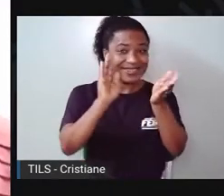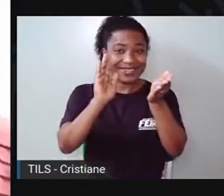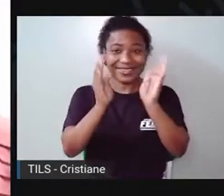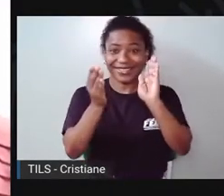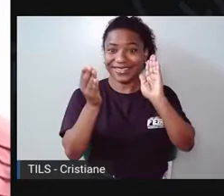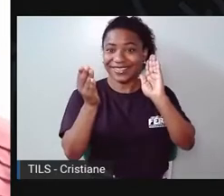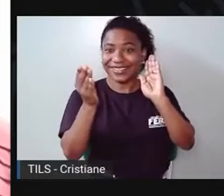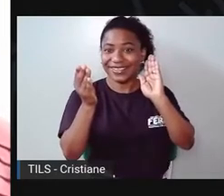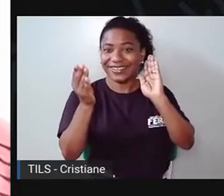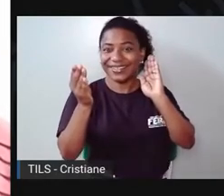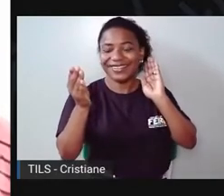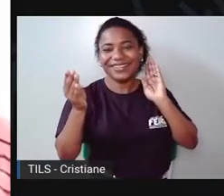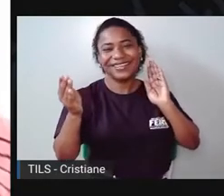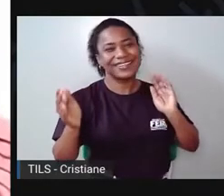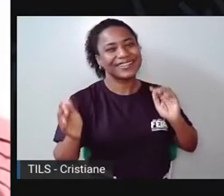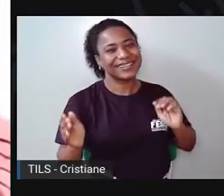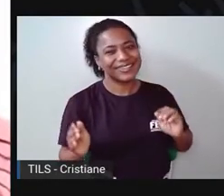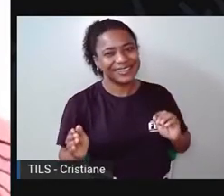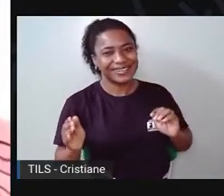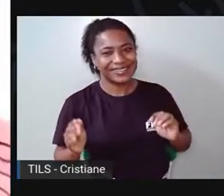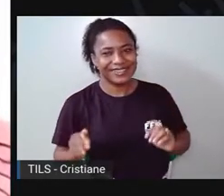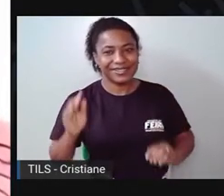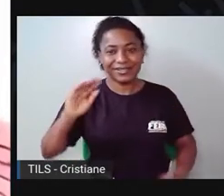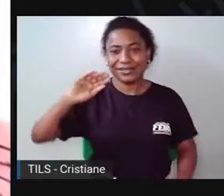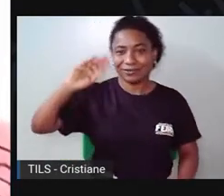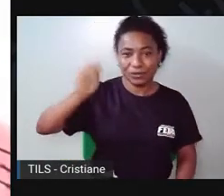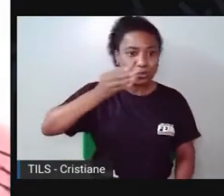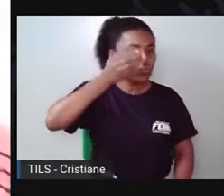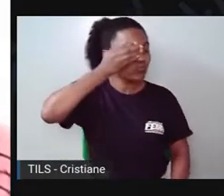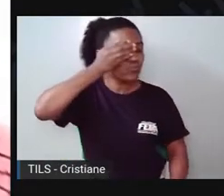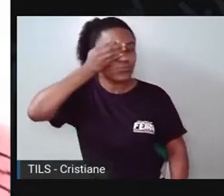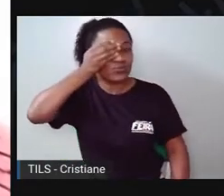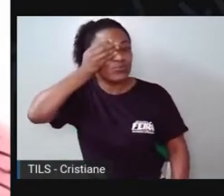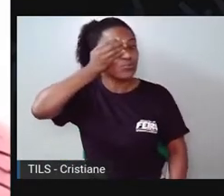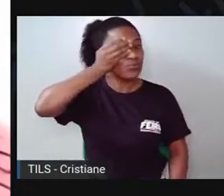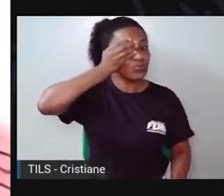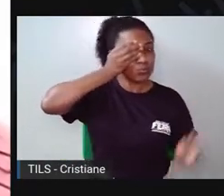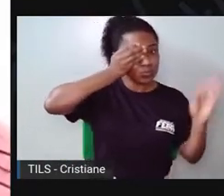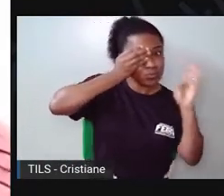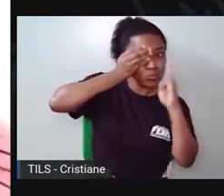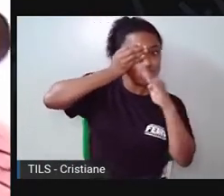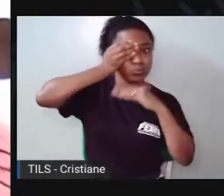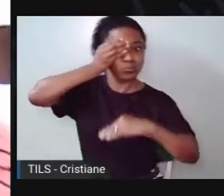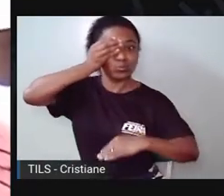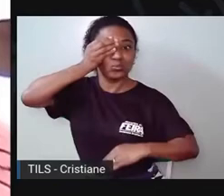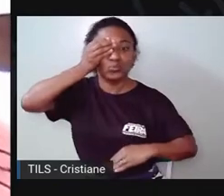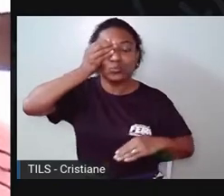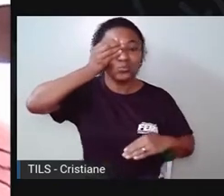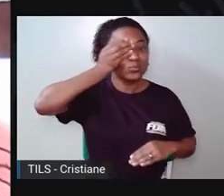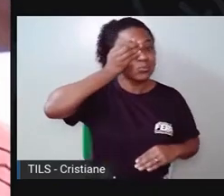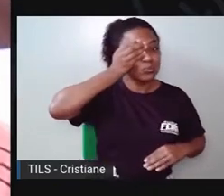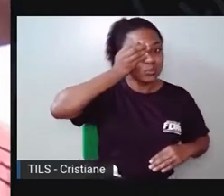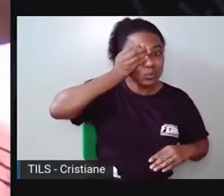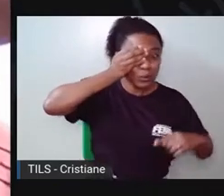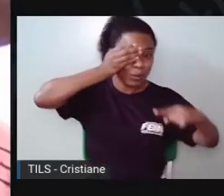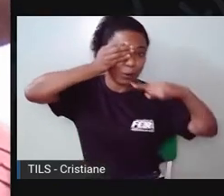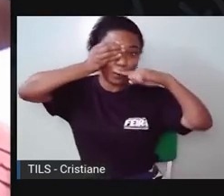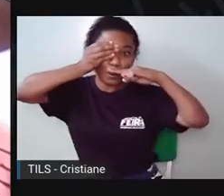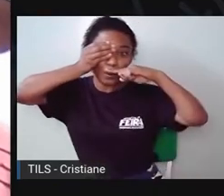iê, iê Um pirão tá muito mal O Dom Pierre